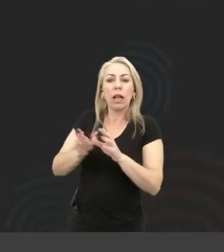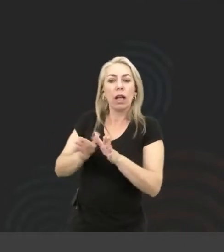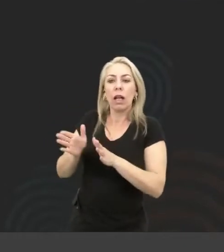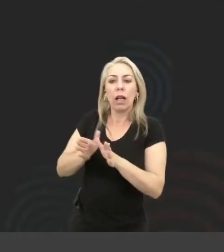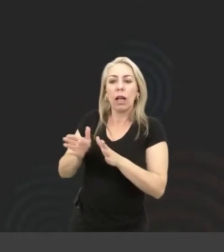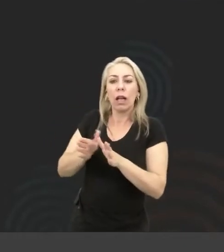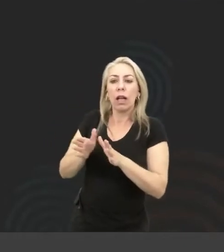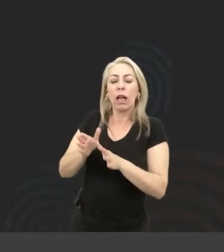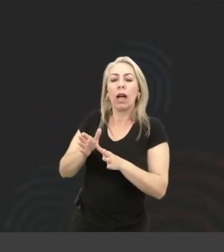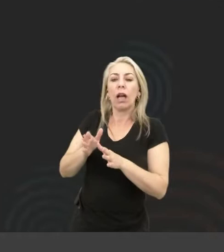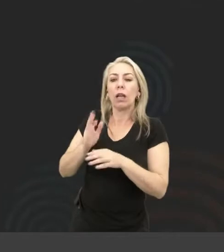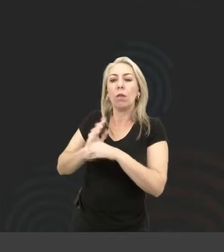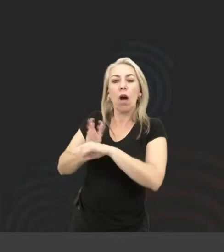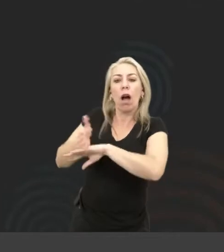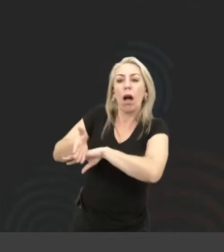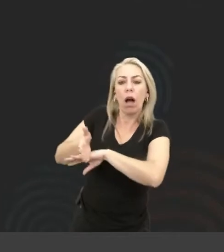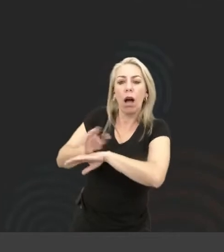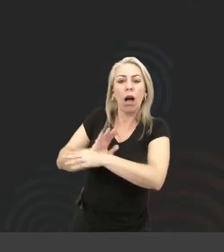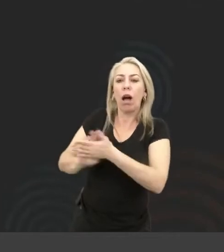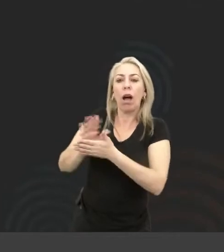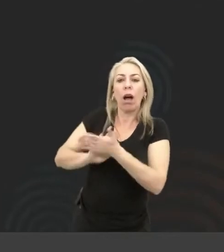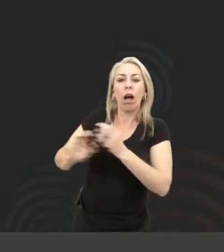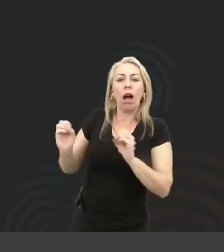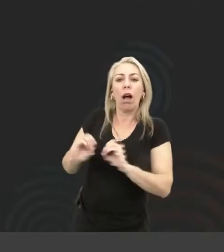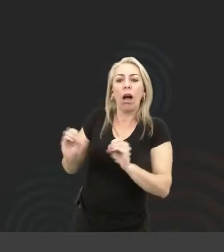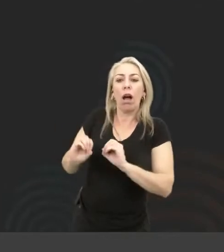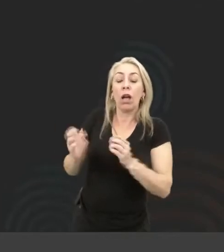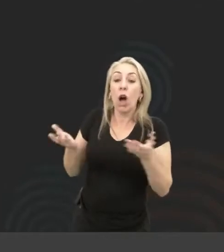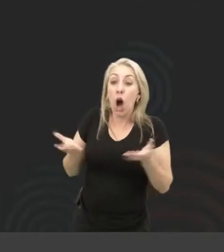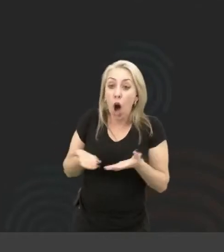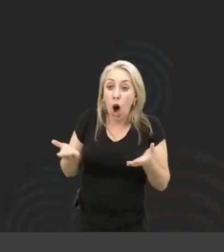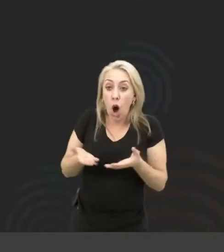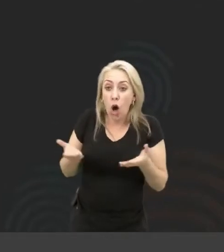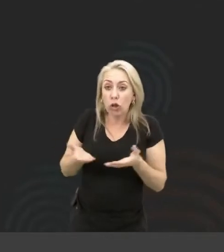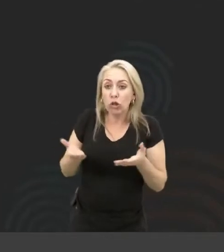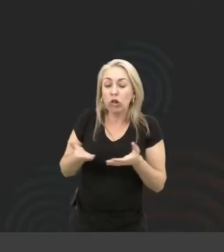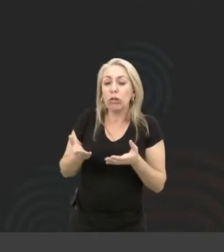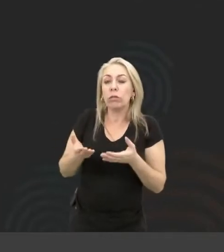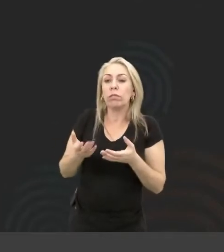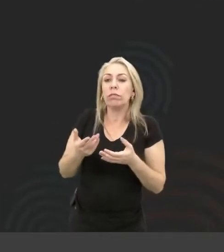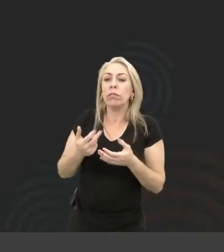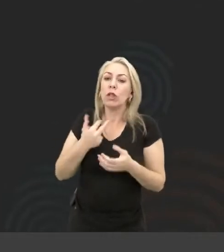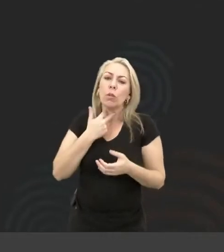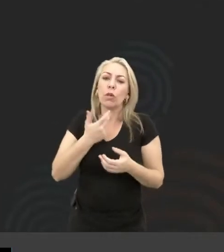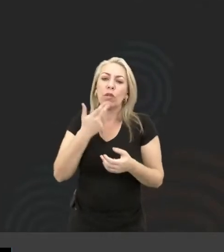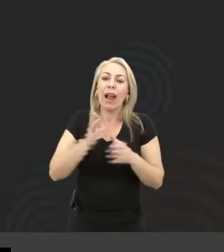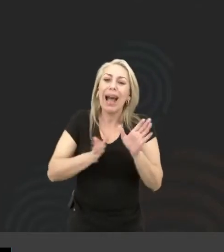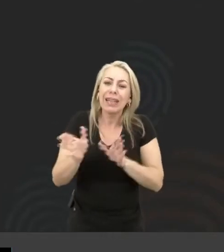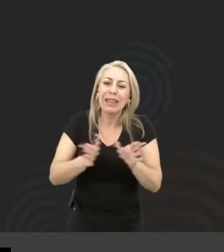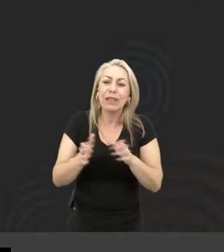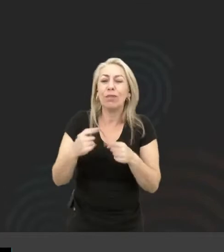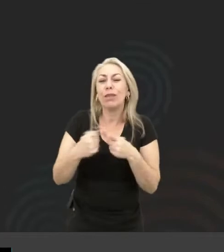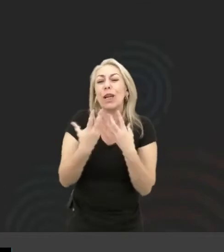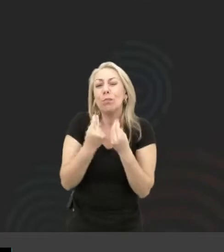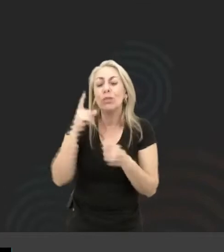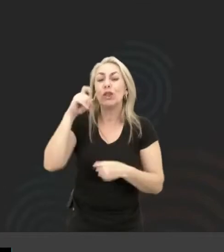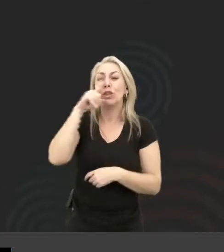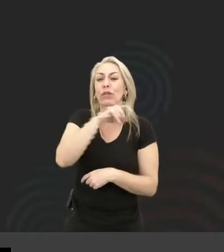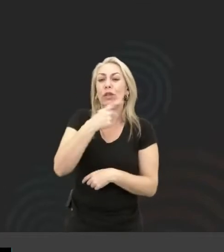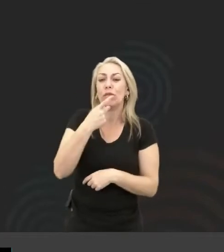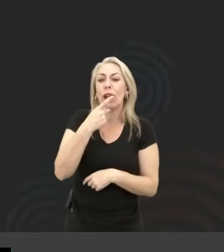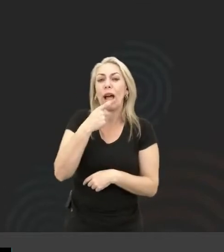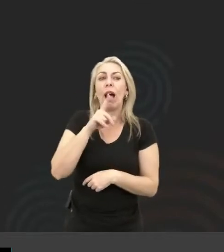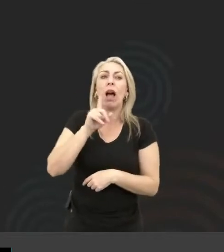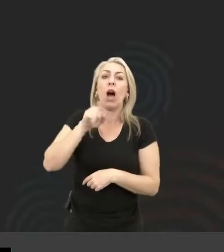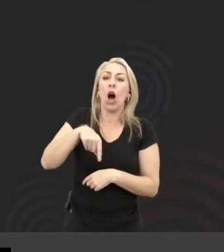bem, bem acessável. Eu não posso dizer que ele é acessível, porque é muito difícil você poder dizer